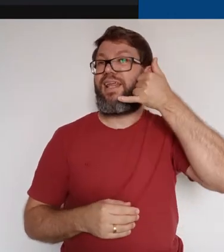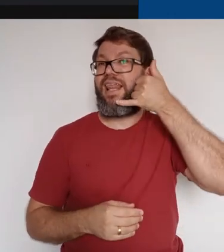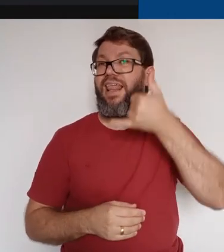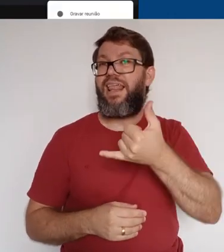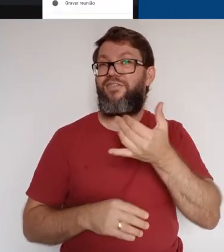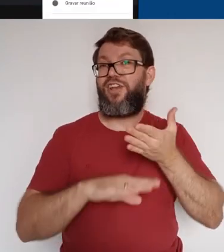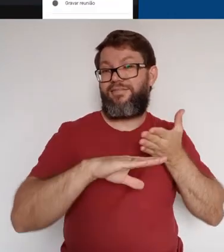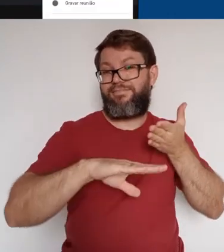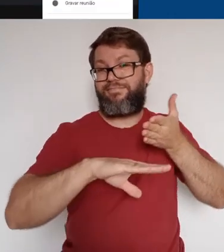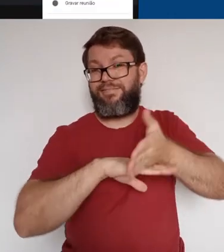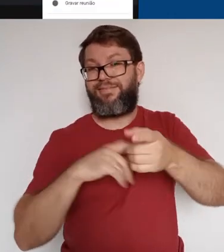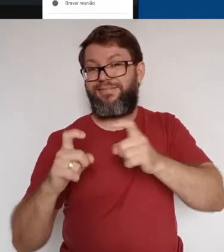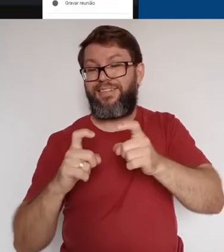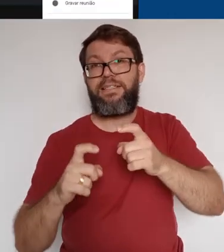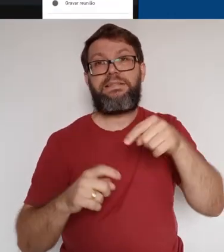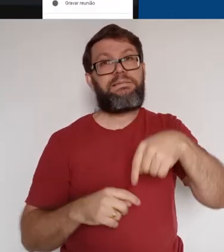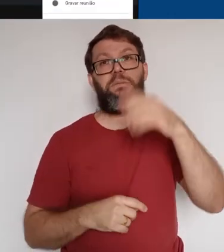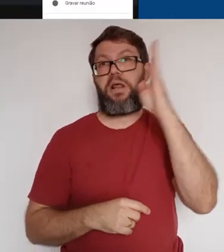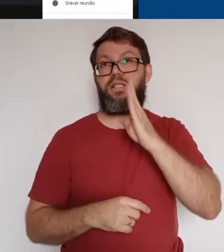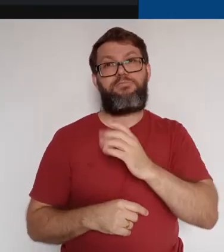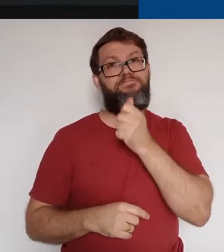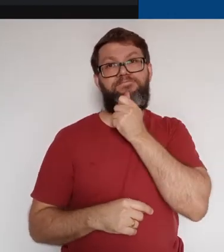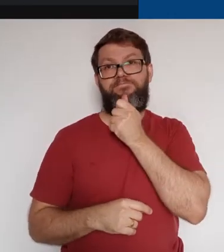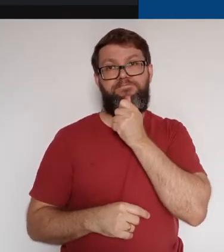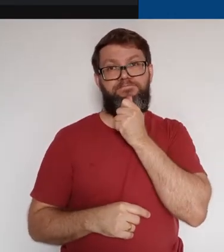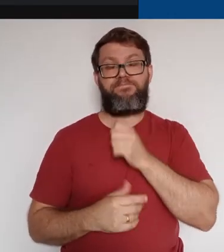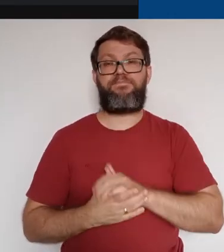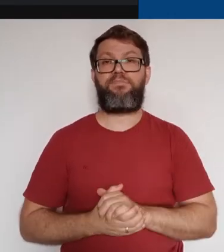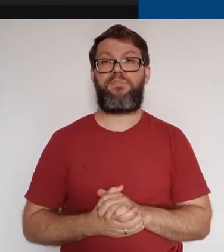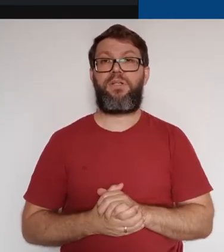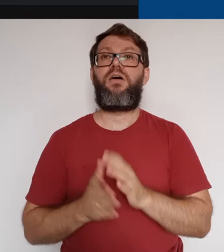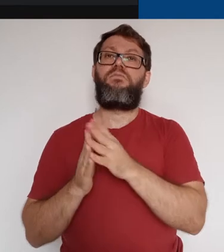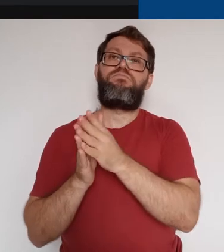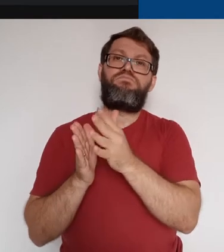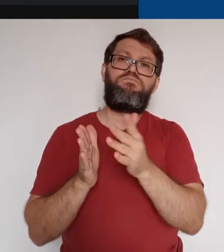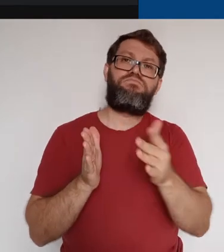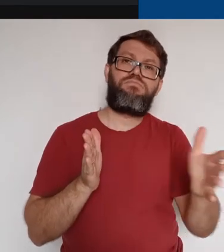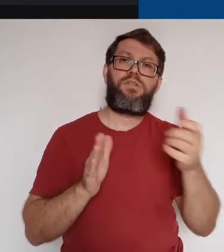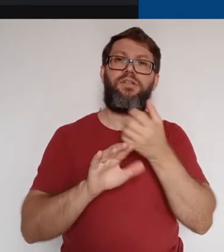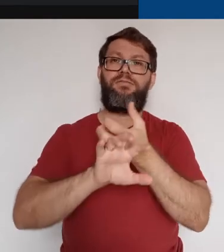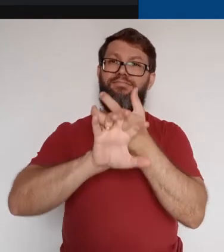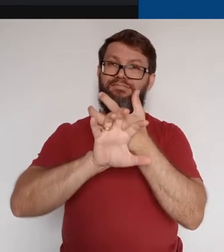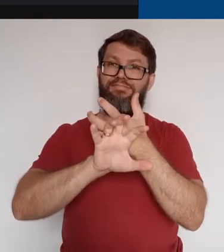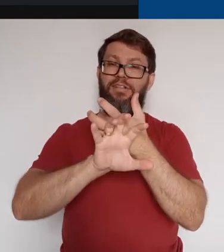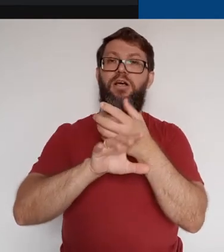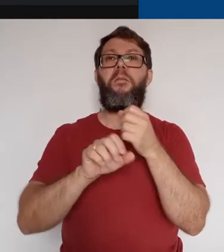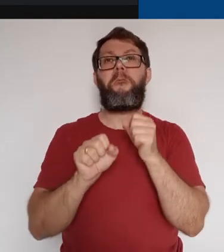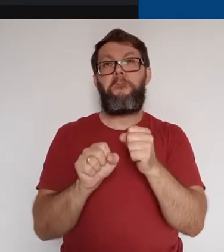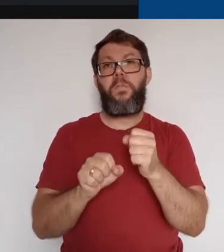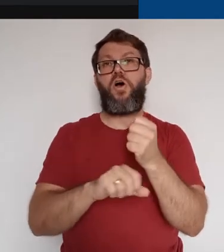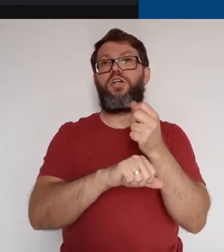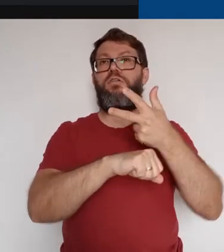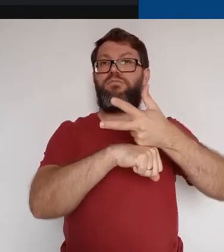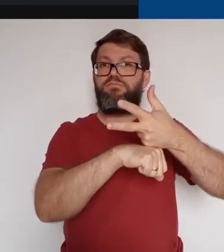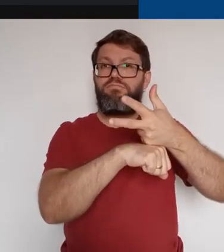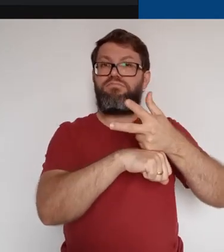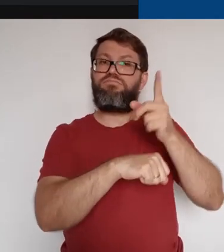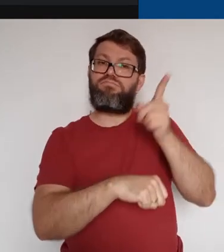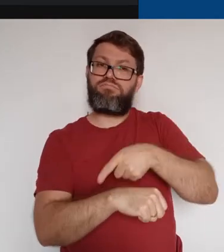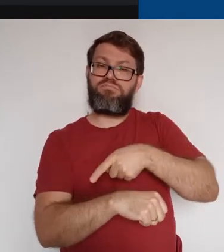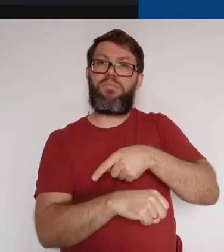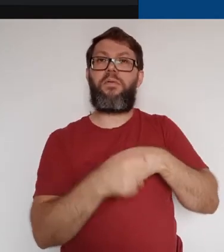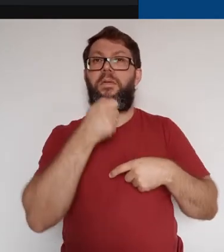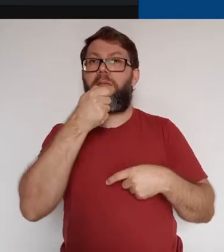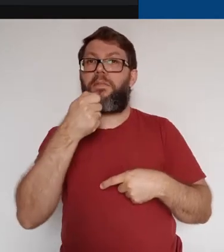com o telefone ainda não está disponível no Brasil. No decorrer da videoconferência, podemos deixar nosso microfone e câmera